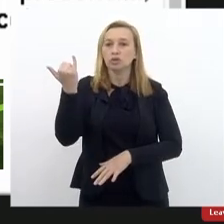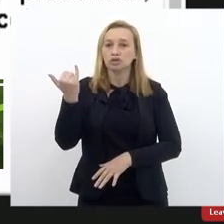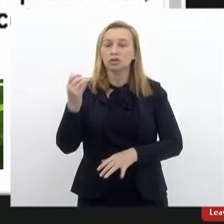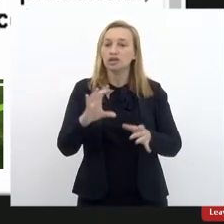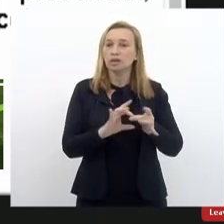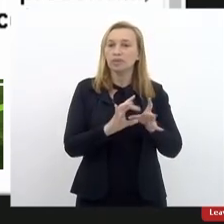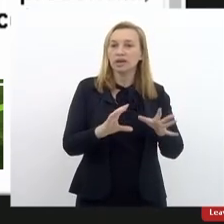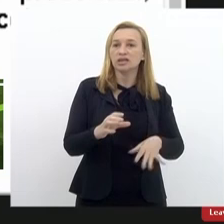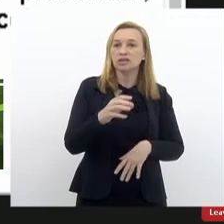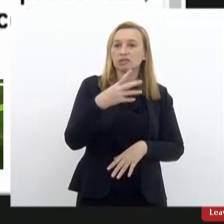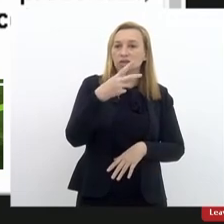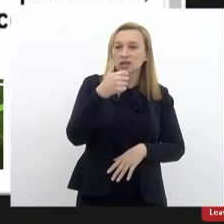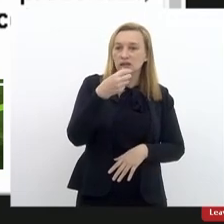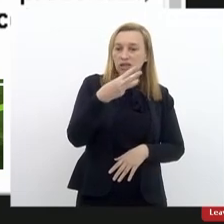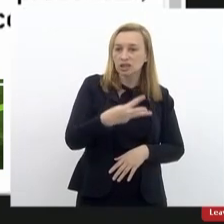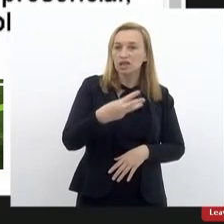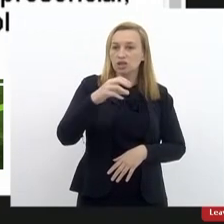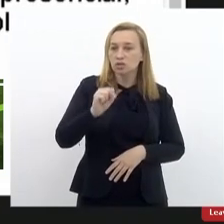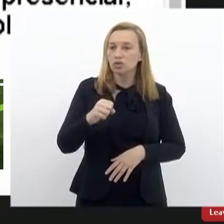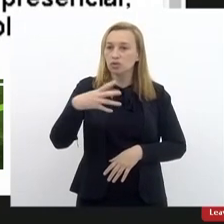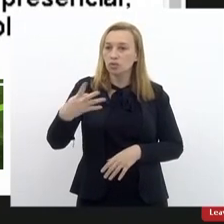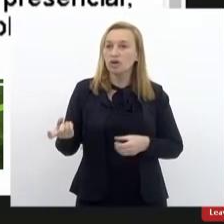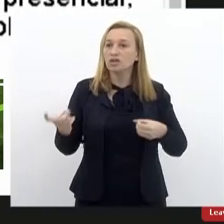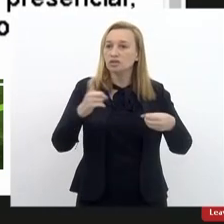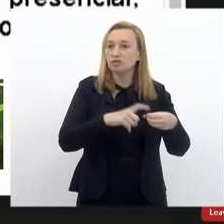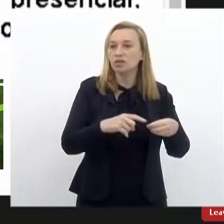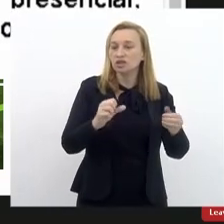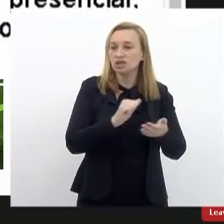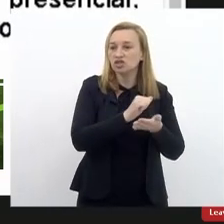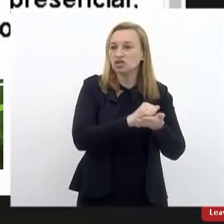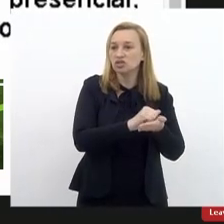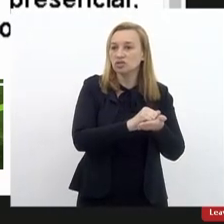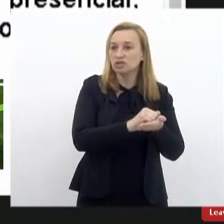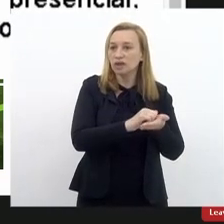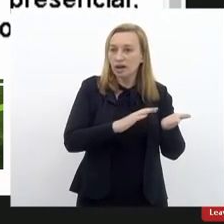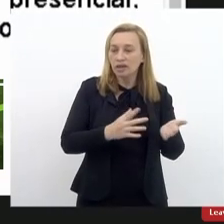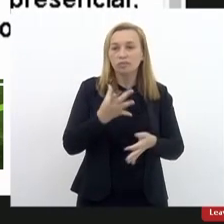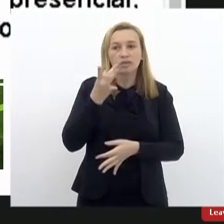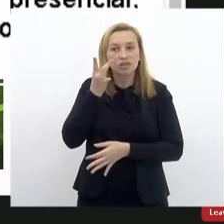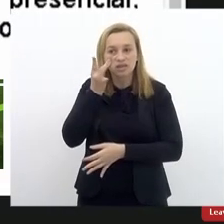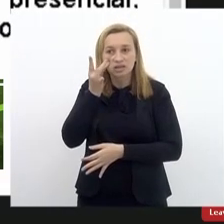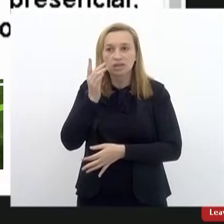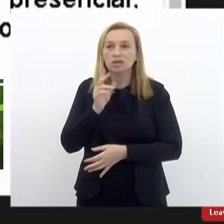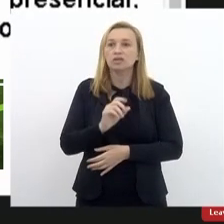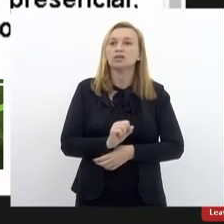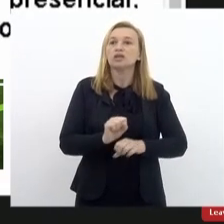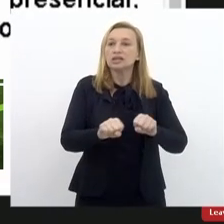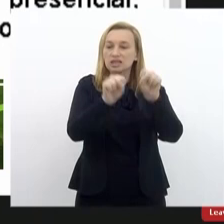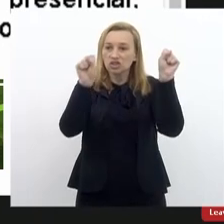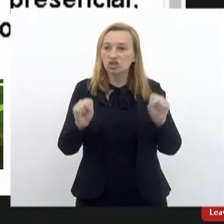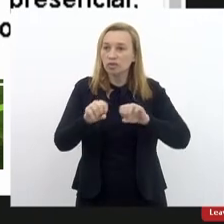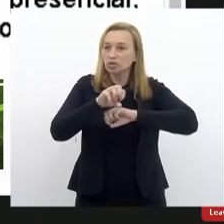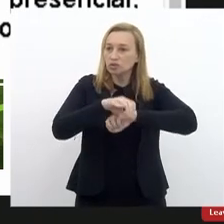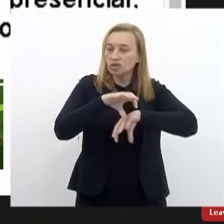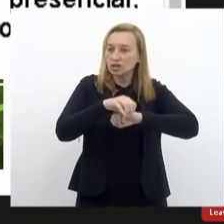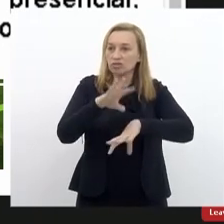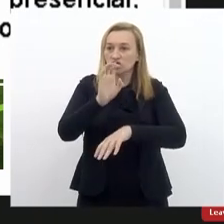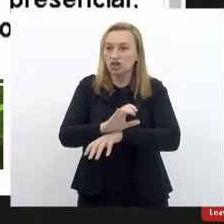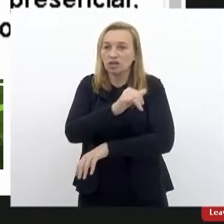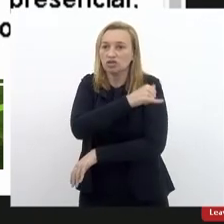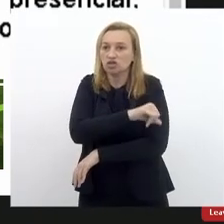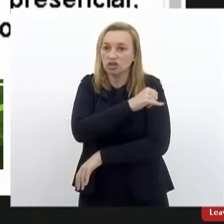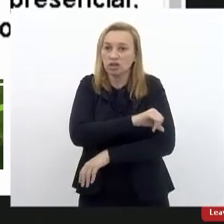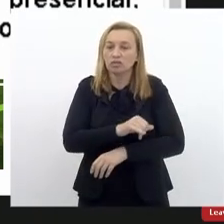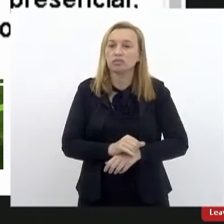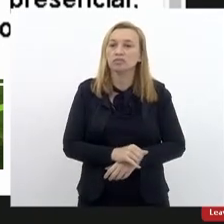Deliberação 384 regulamentou o processo de retomada das atividades presenciais no âmbito do sistema de ensino do Estado do Rio de Janeiro. Isso foi